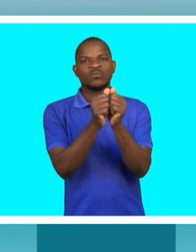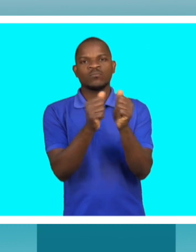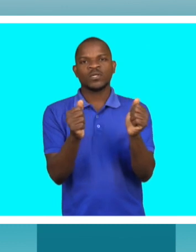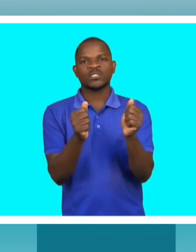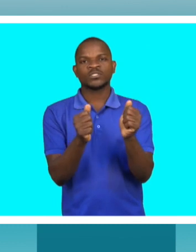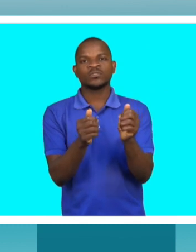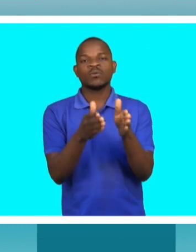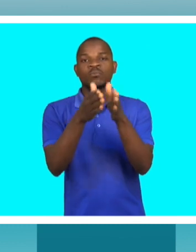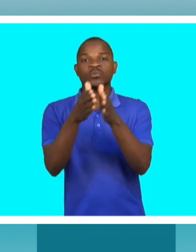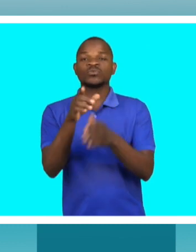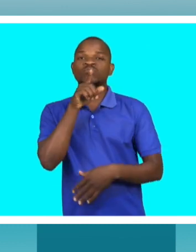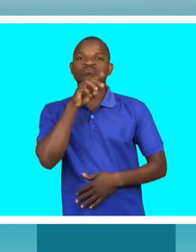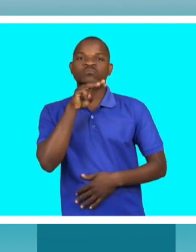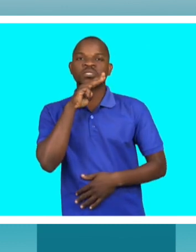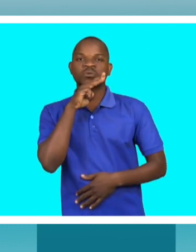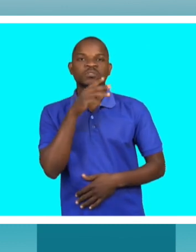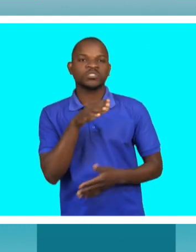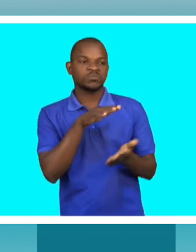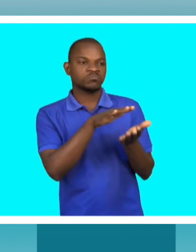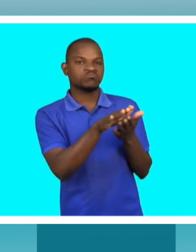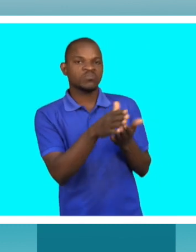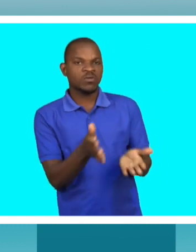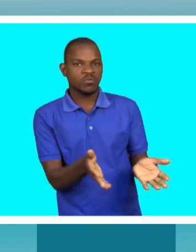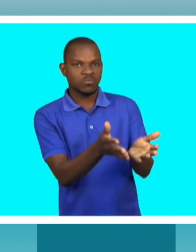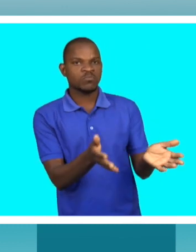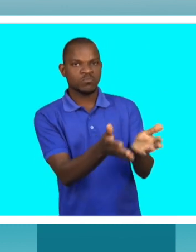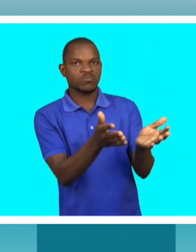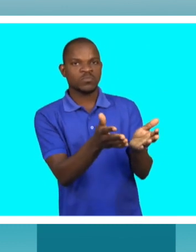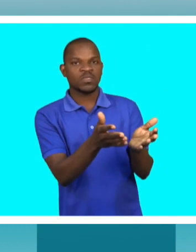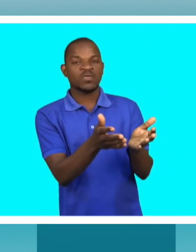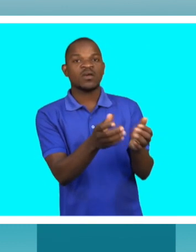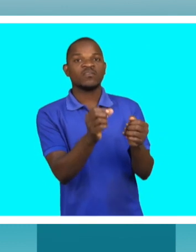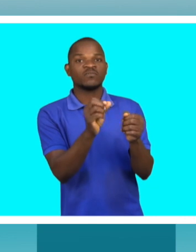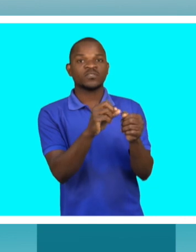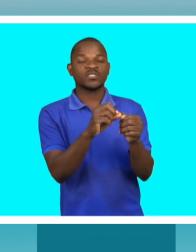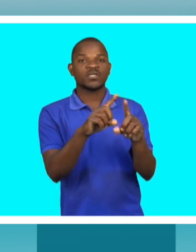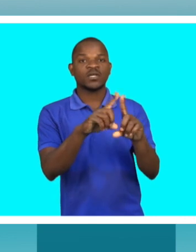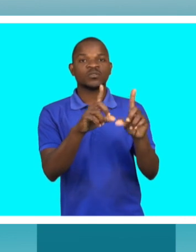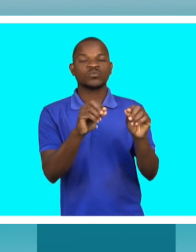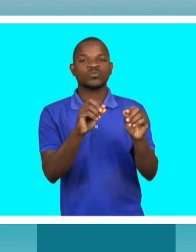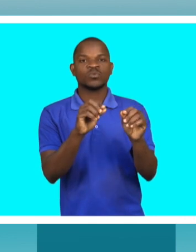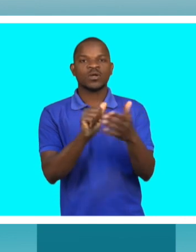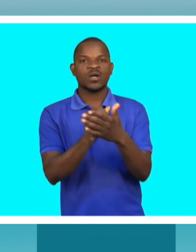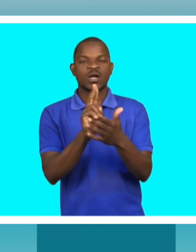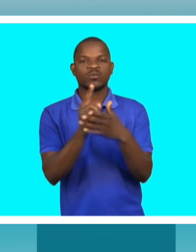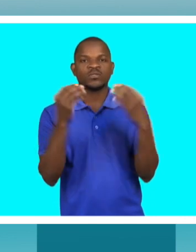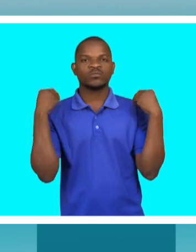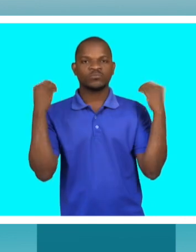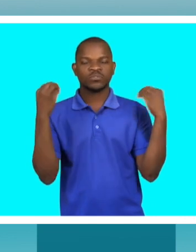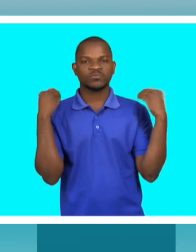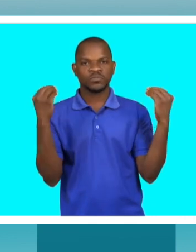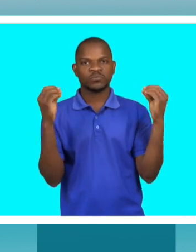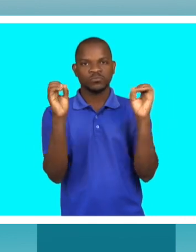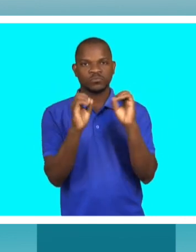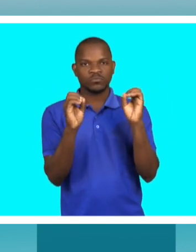Porém, os encargados de educação não incentivam os seus educados a não assistir às aulas de